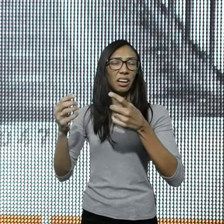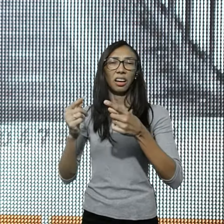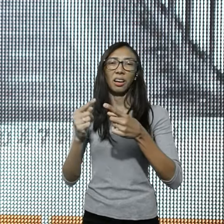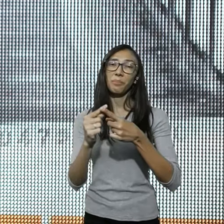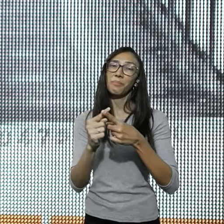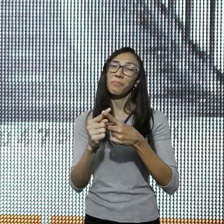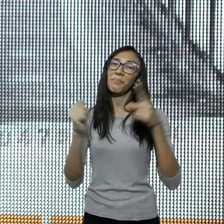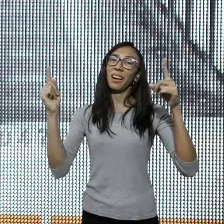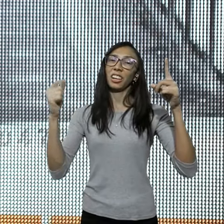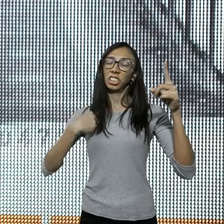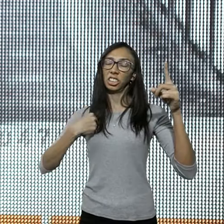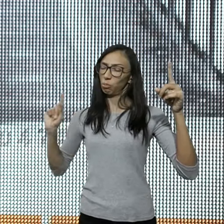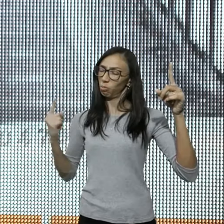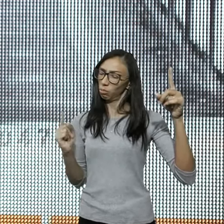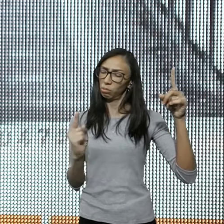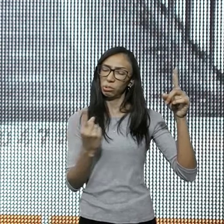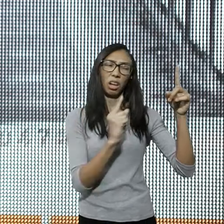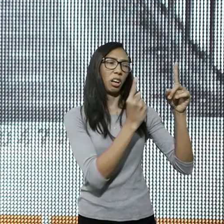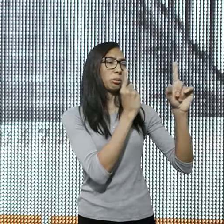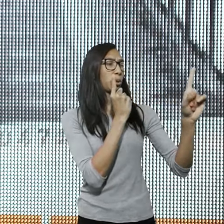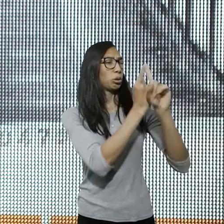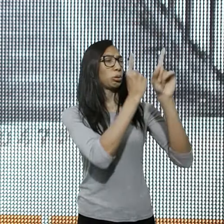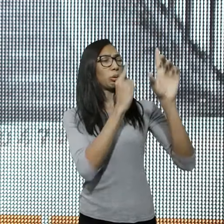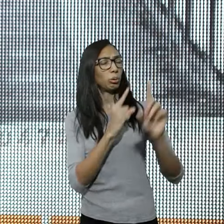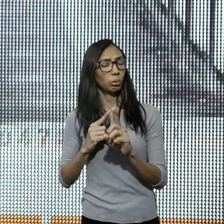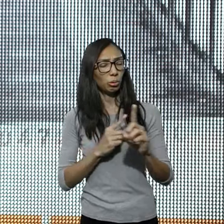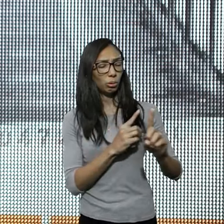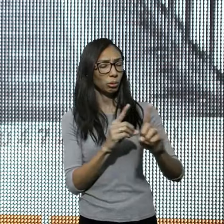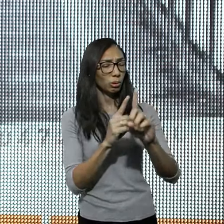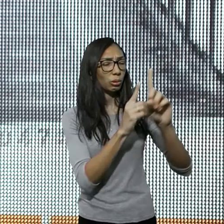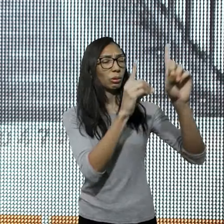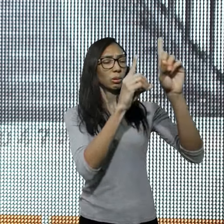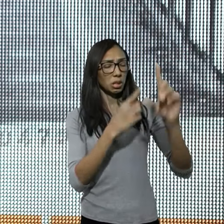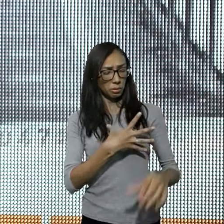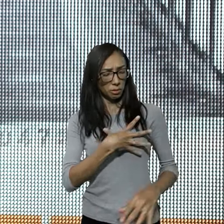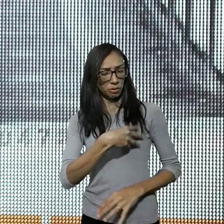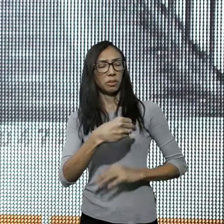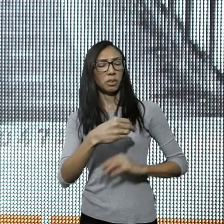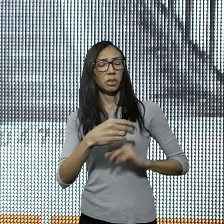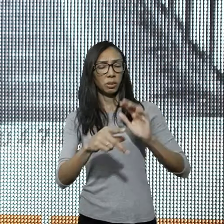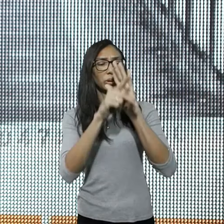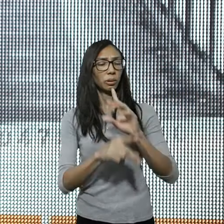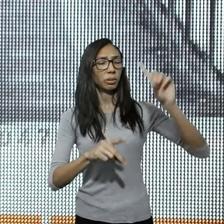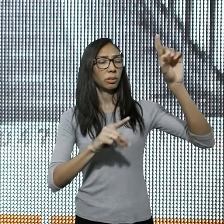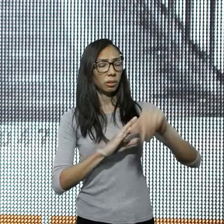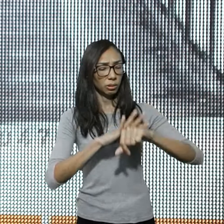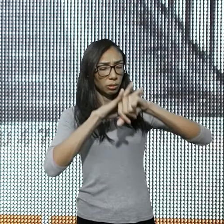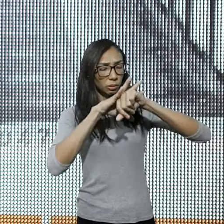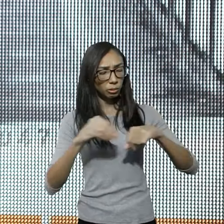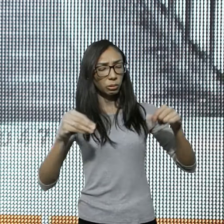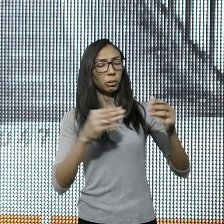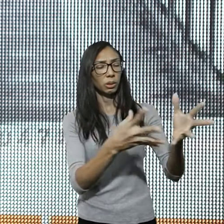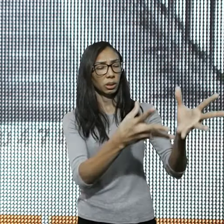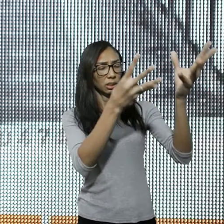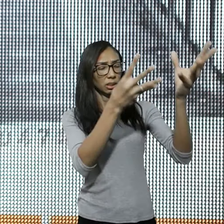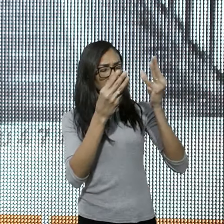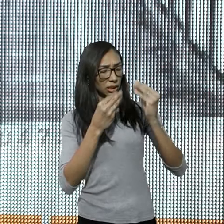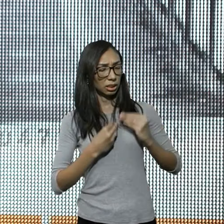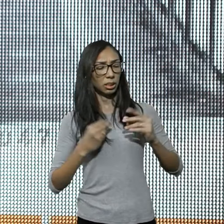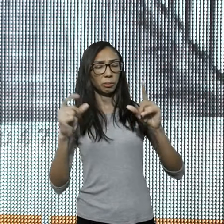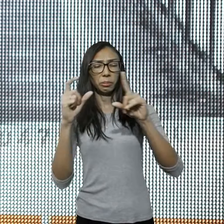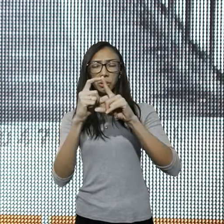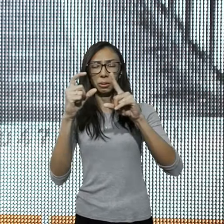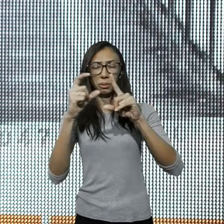para se tornar, um verdadeiro discípulo, um verdadeiro filho, alguém que não só, foi curado, e recebeu ali, uma